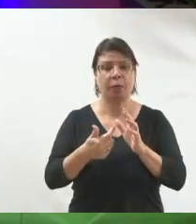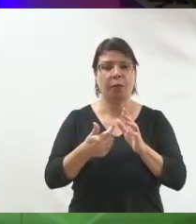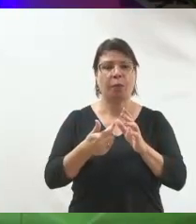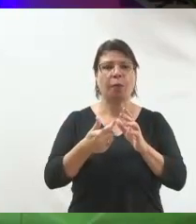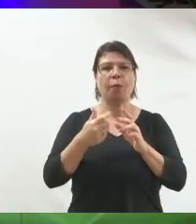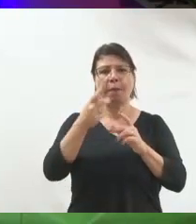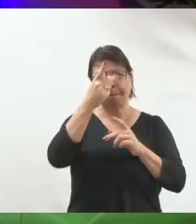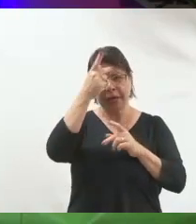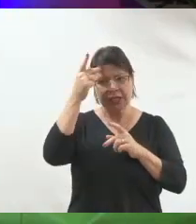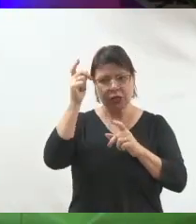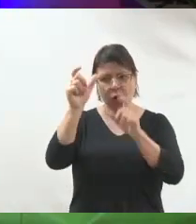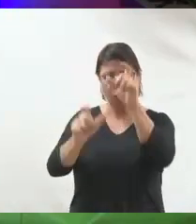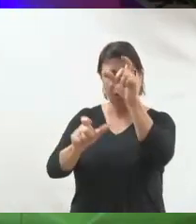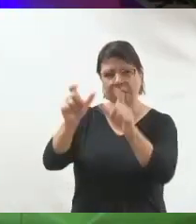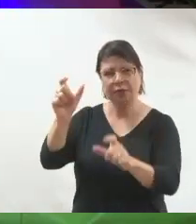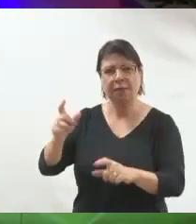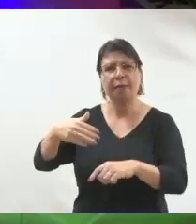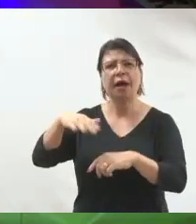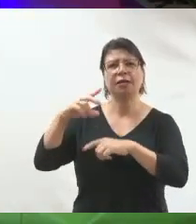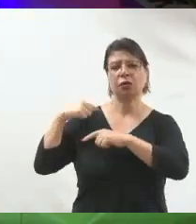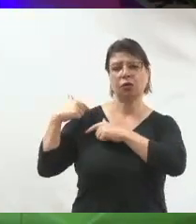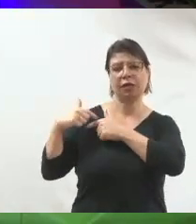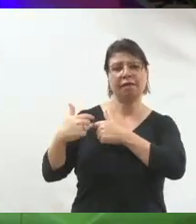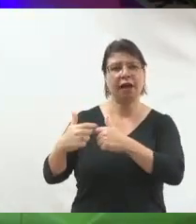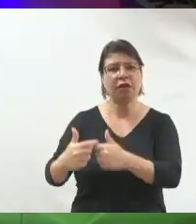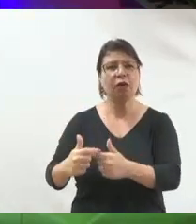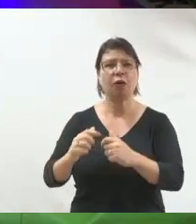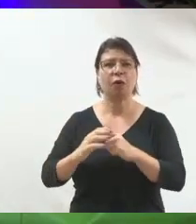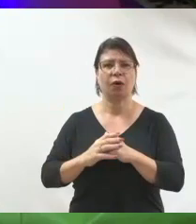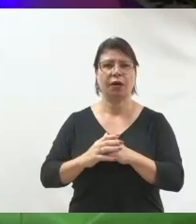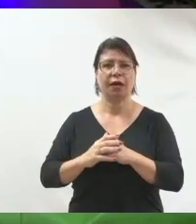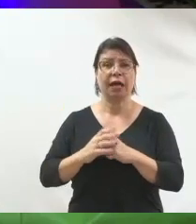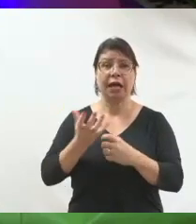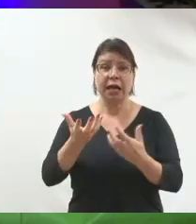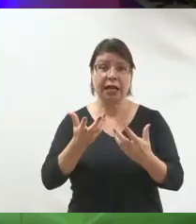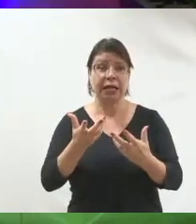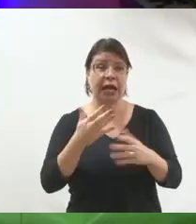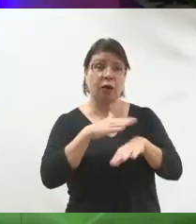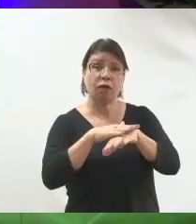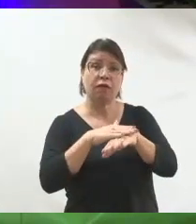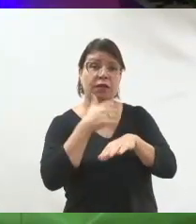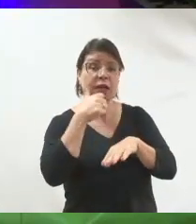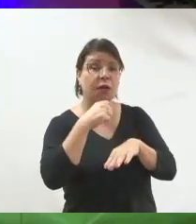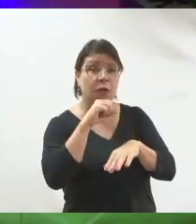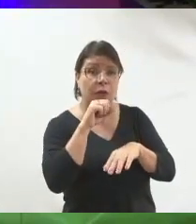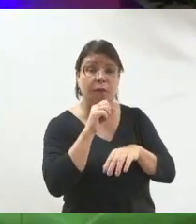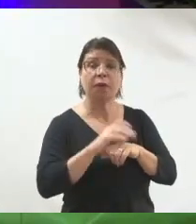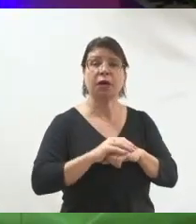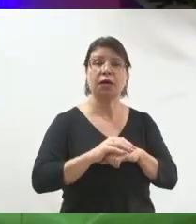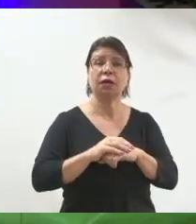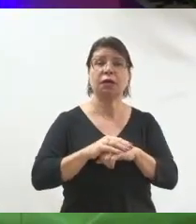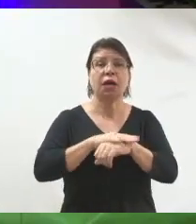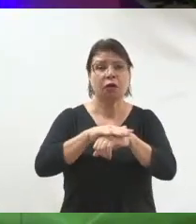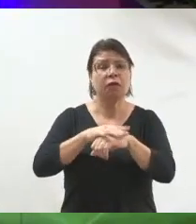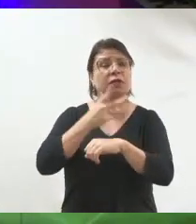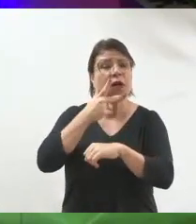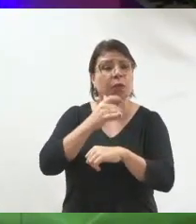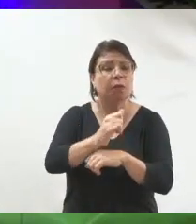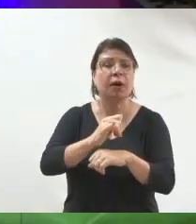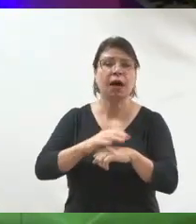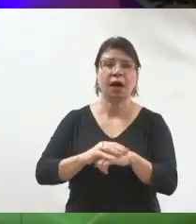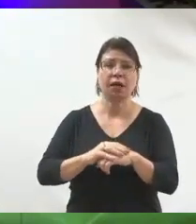mais conservador, ele quer falar com uma mãe, ele quer falar com um pai. E estão todos os elementos dentro desse vídeo